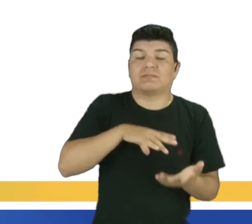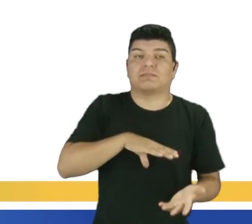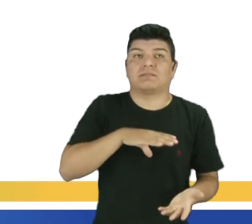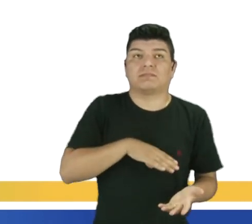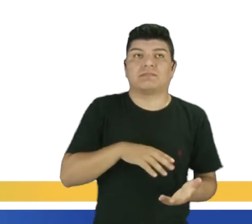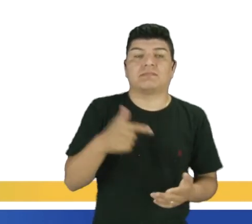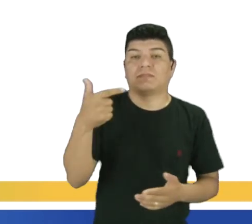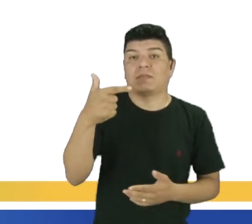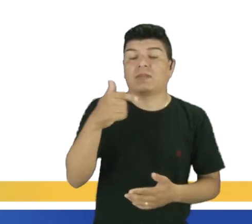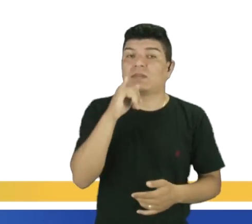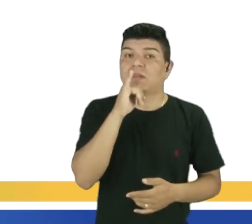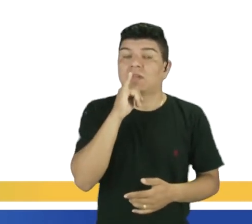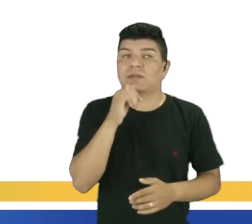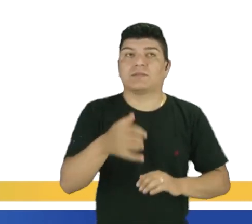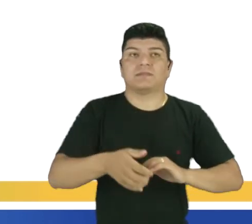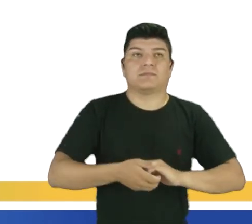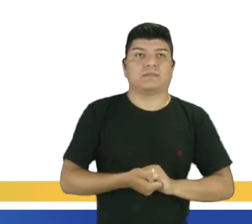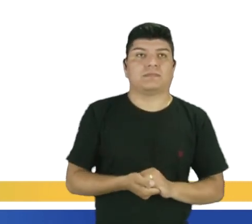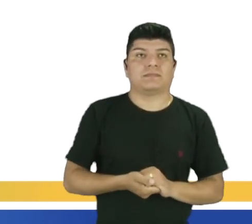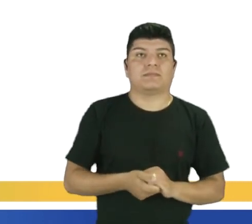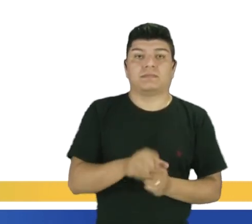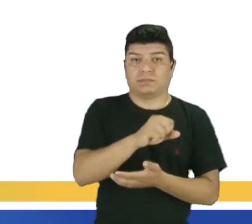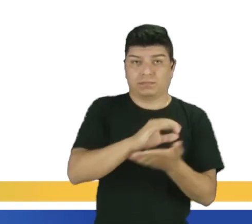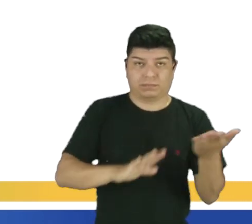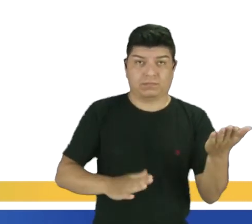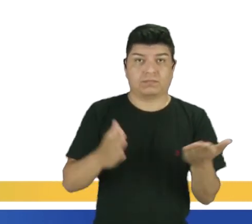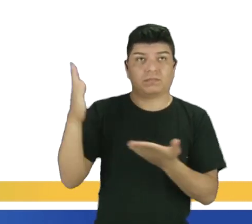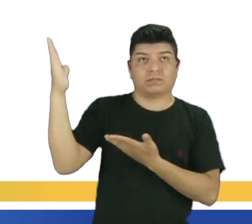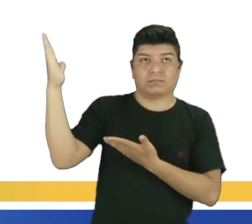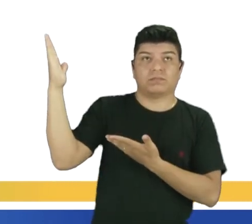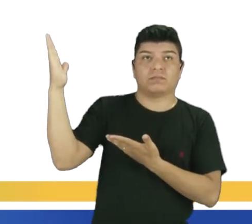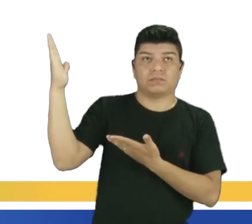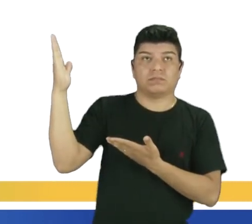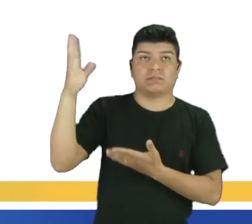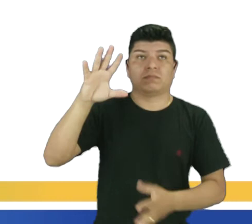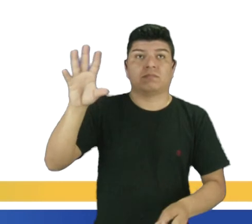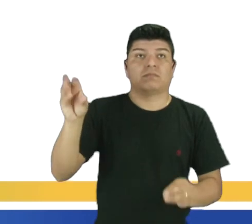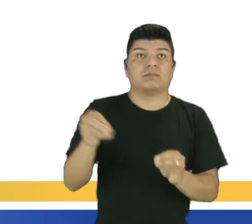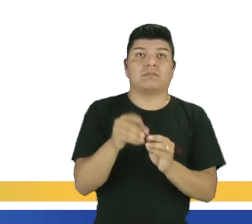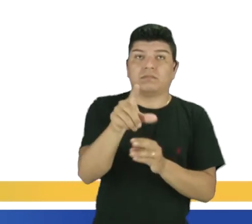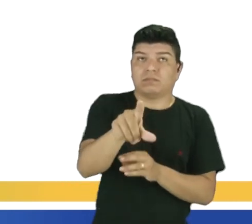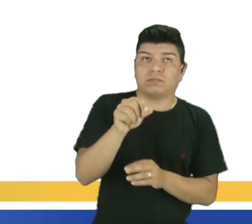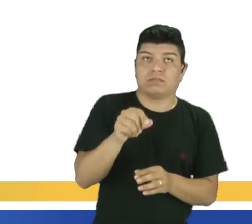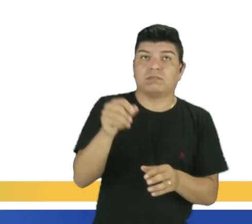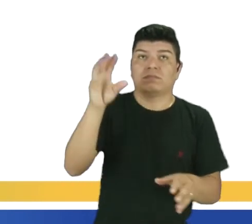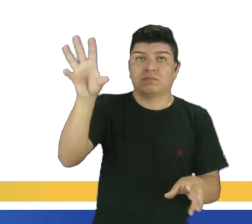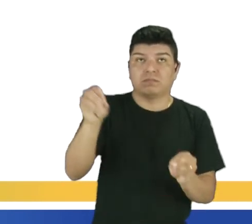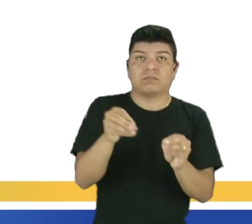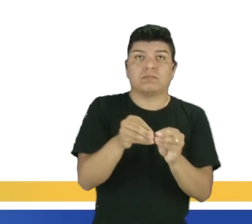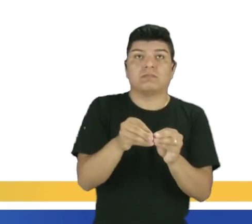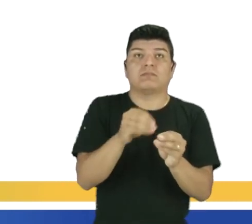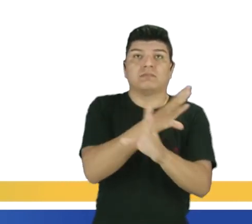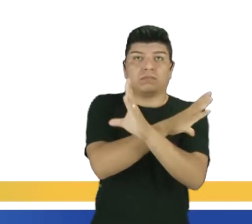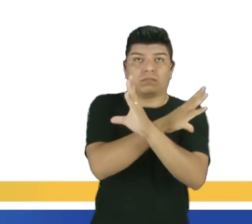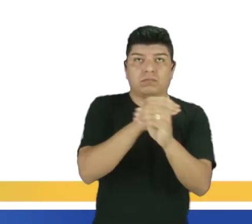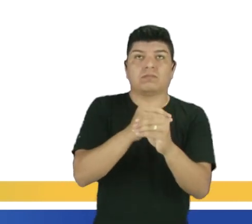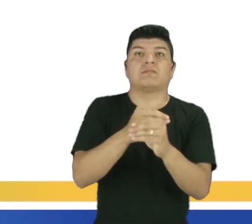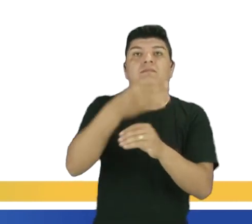Segundo exercício, selecione a opção que contém a conjunção que completa a frase corretamente.